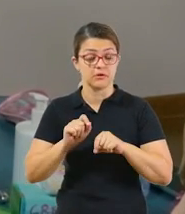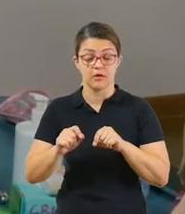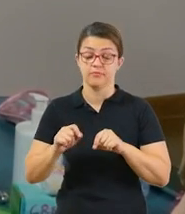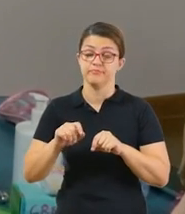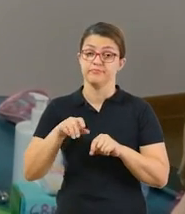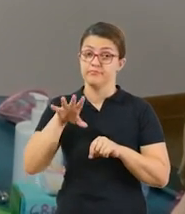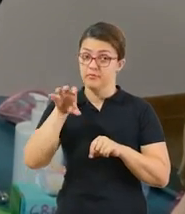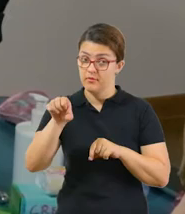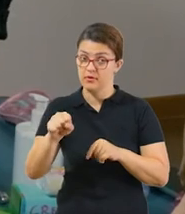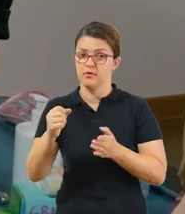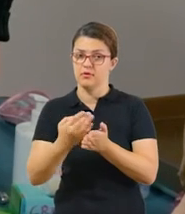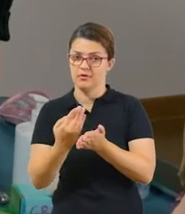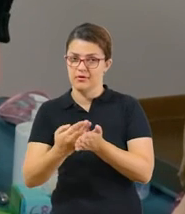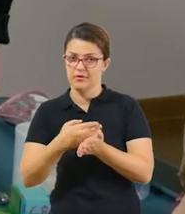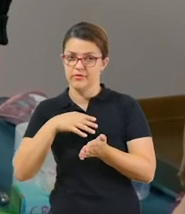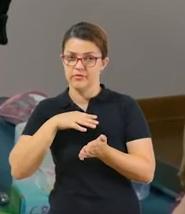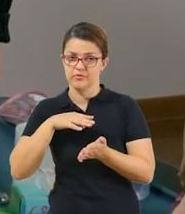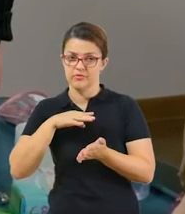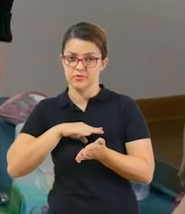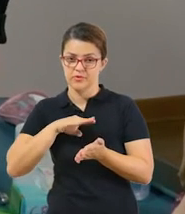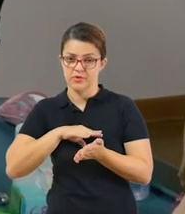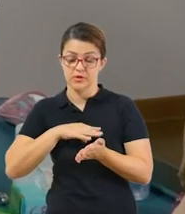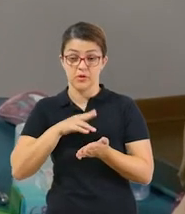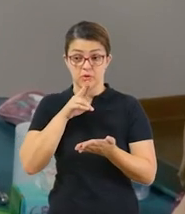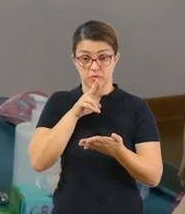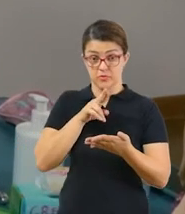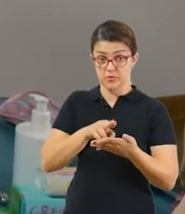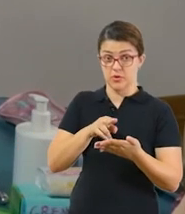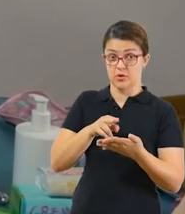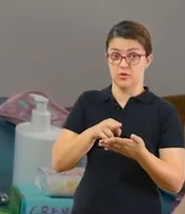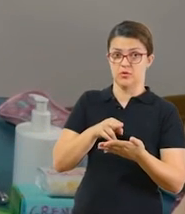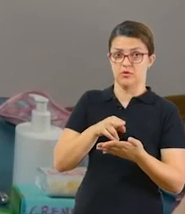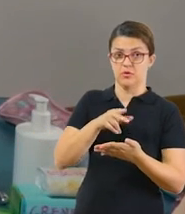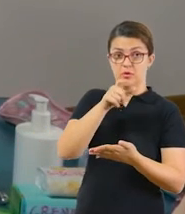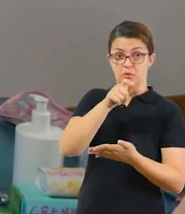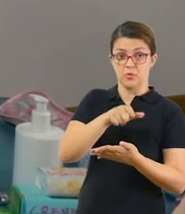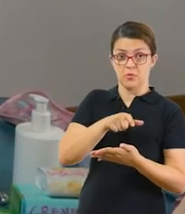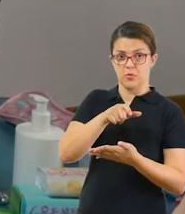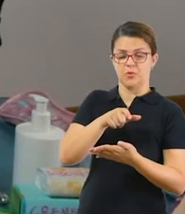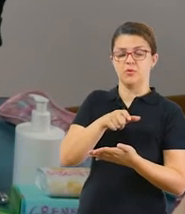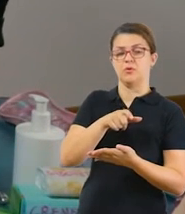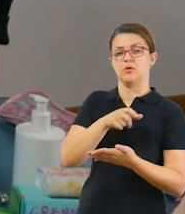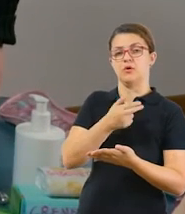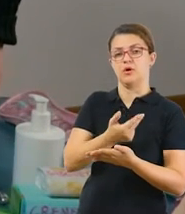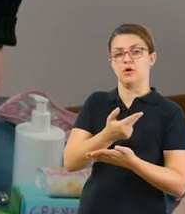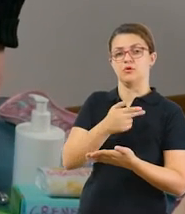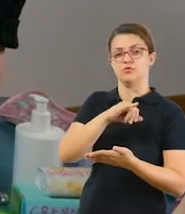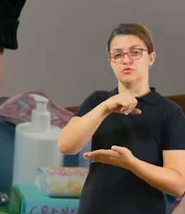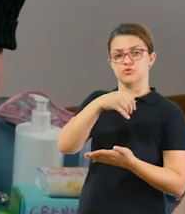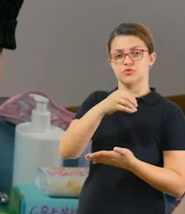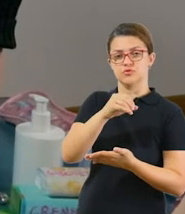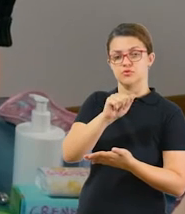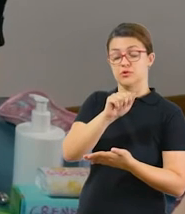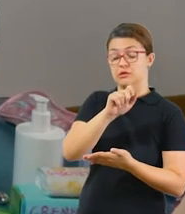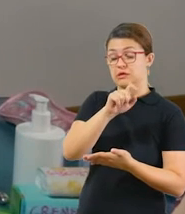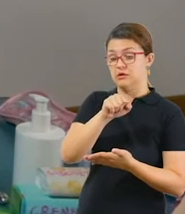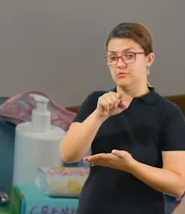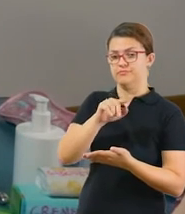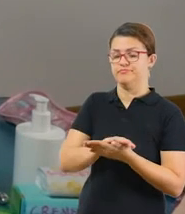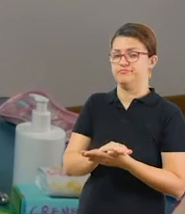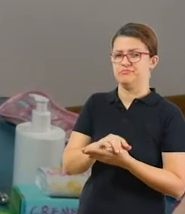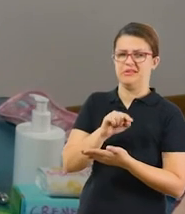portuguesa e vai responder como se fosse o Joãozinho. Porém, Joãozinho não poderá ir porque está doente.